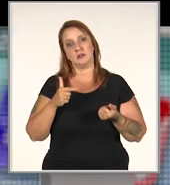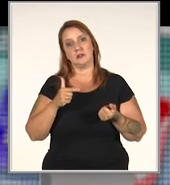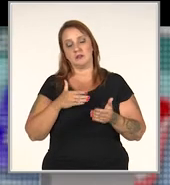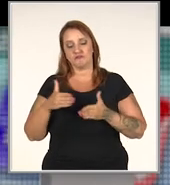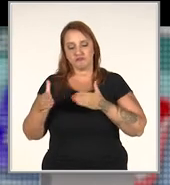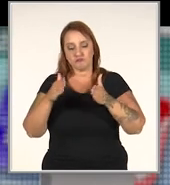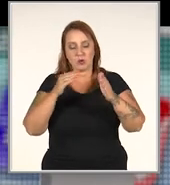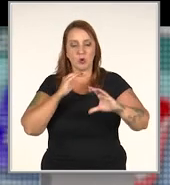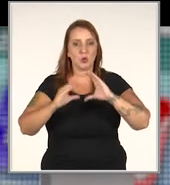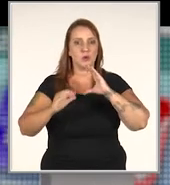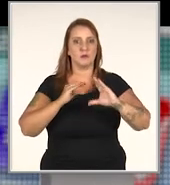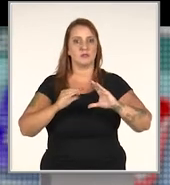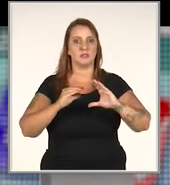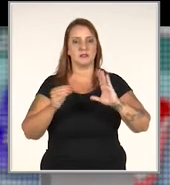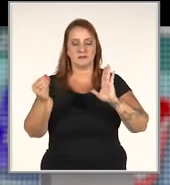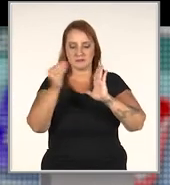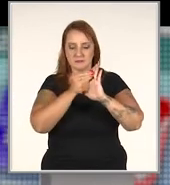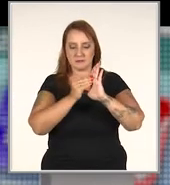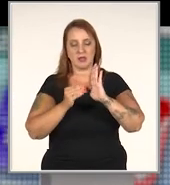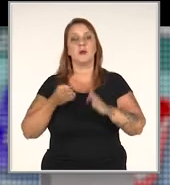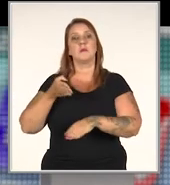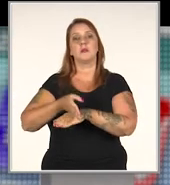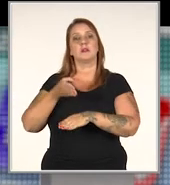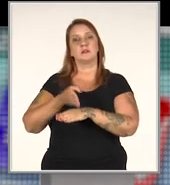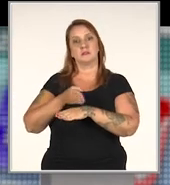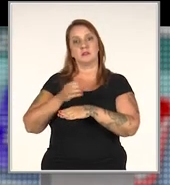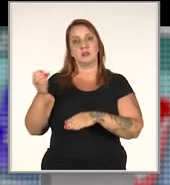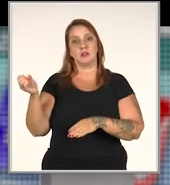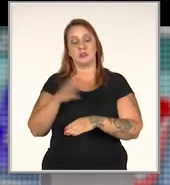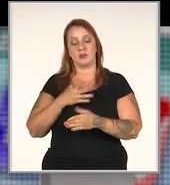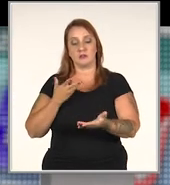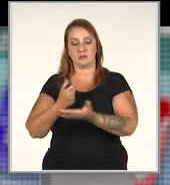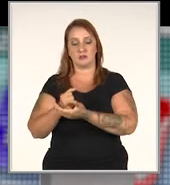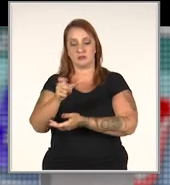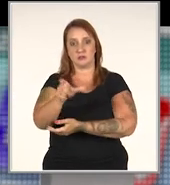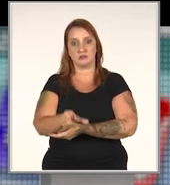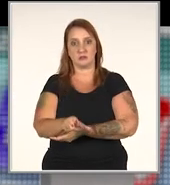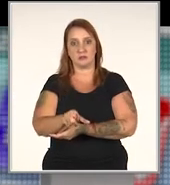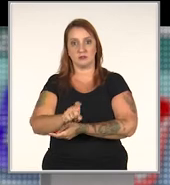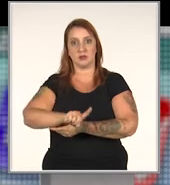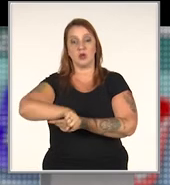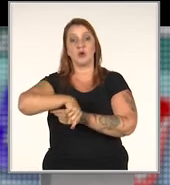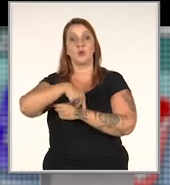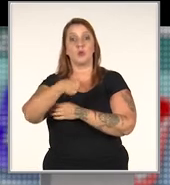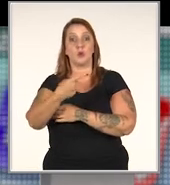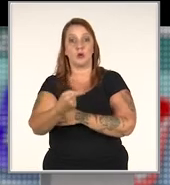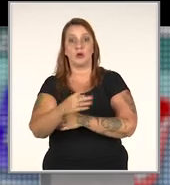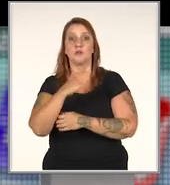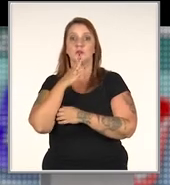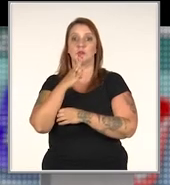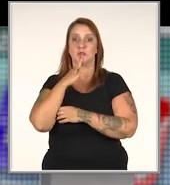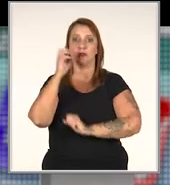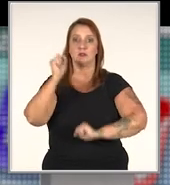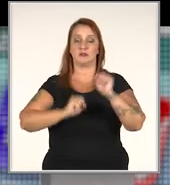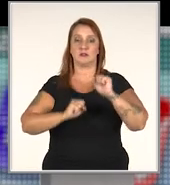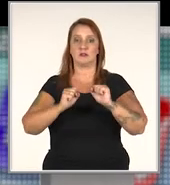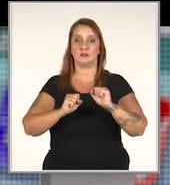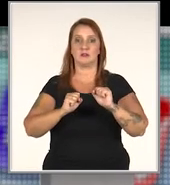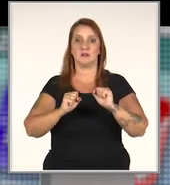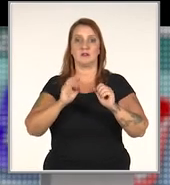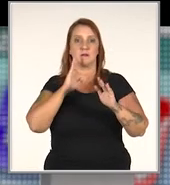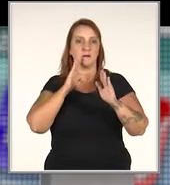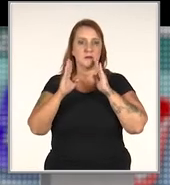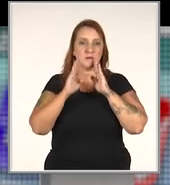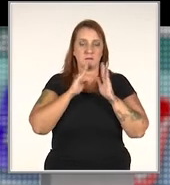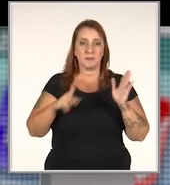não. Enfim, o rastro de comunicações que ficam ali presentes para aqueles novos consumidores, quando eles forem conhecer a sua